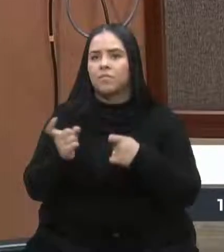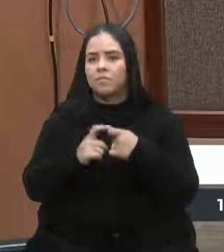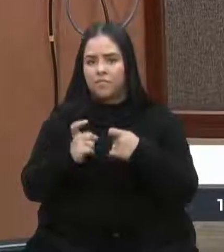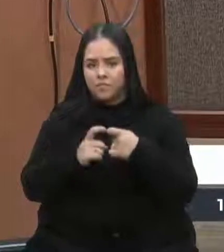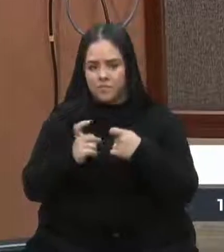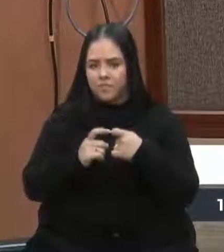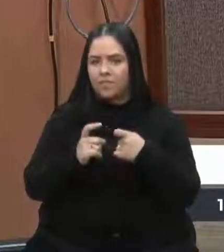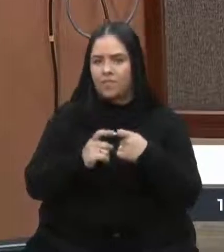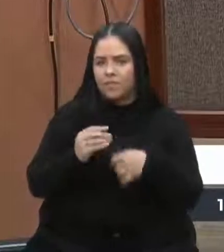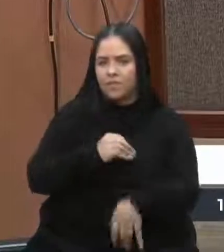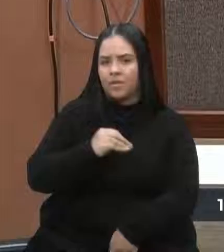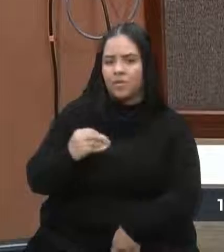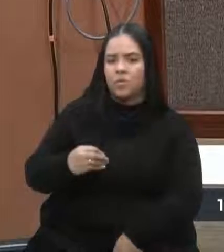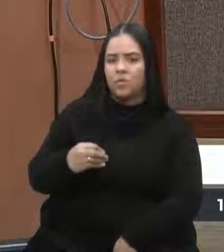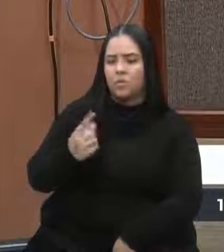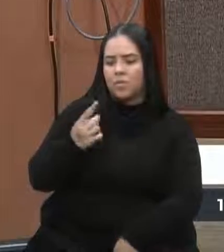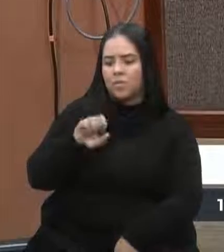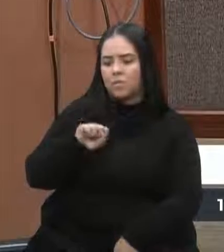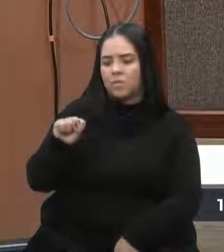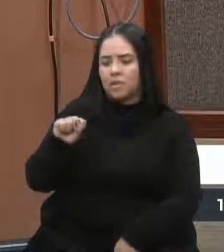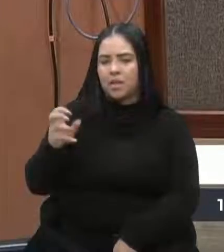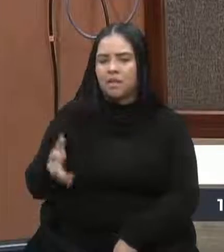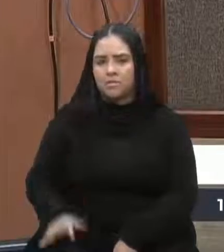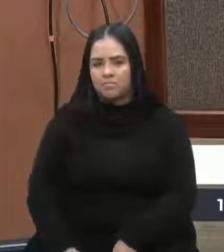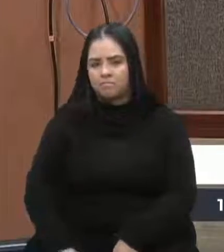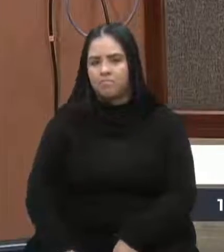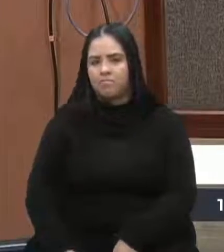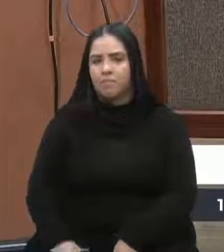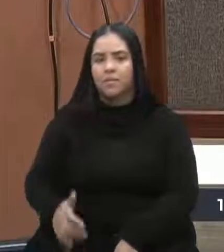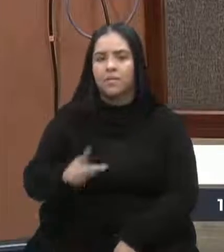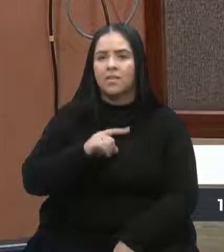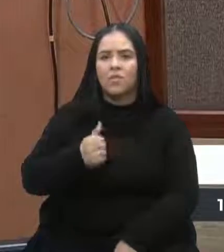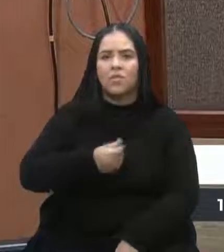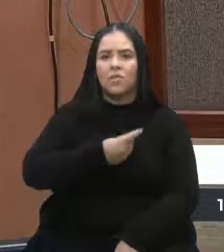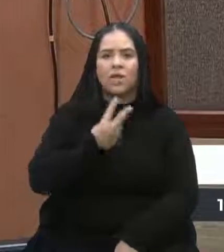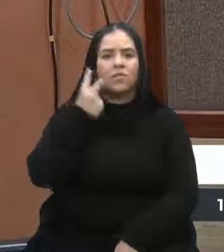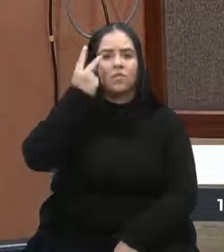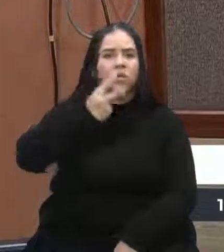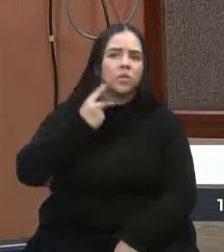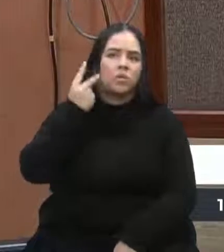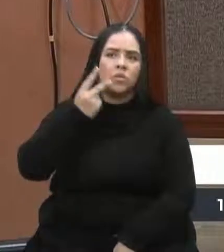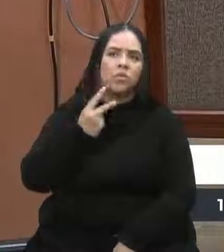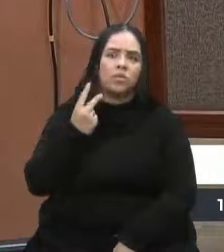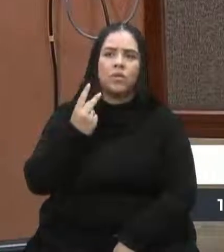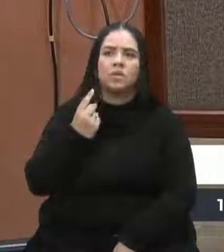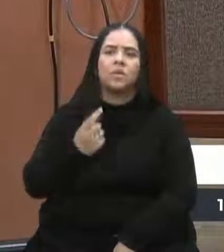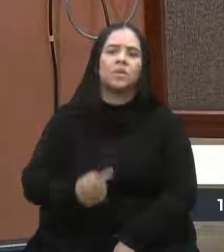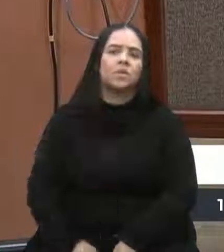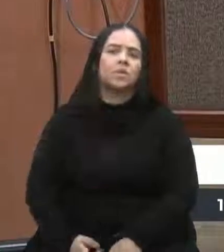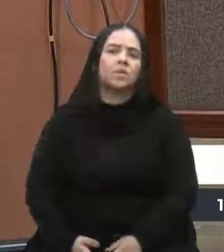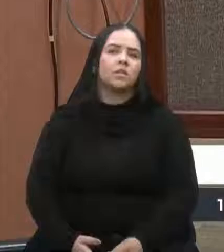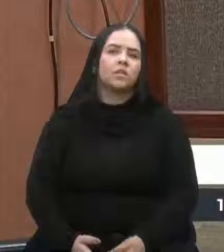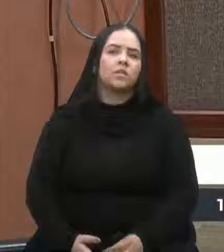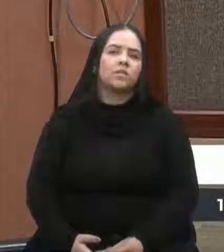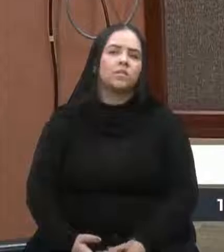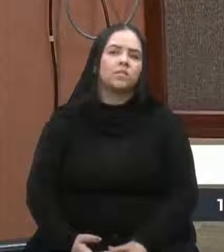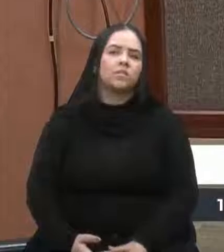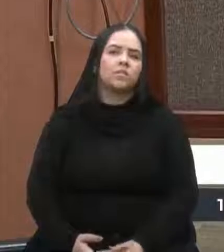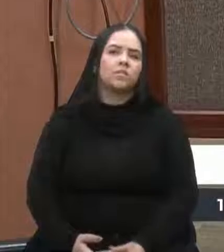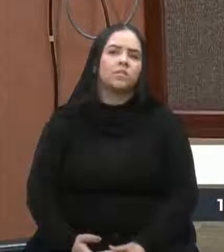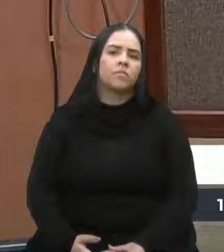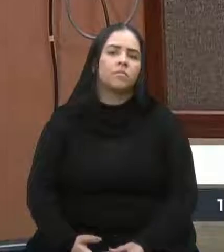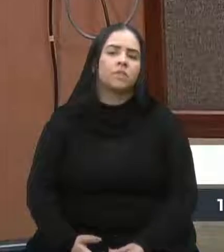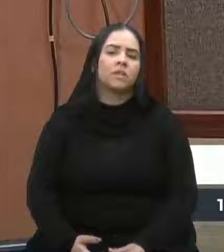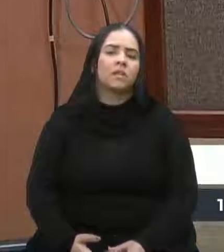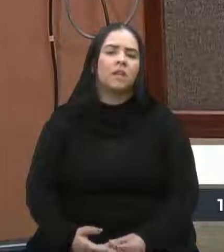semestre desse ano. Então, assim, como a gente tem vários vereadores que gostam, que se colocam muito, né,